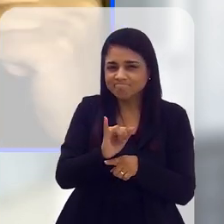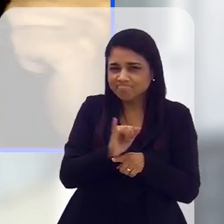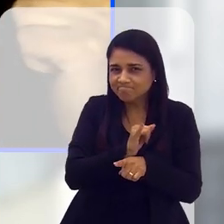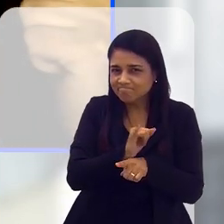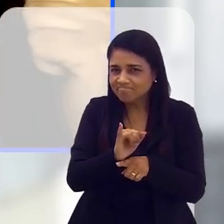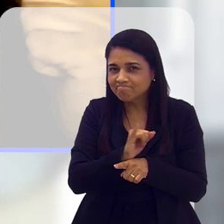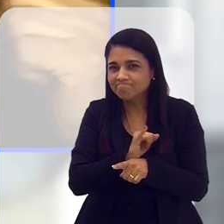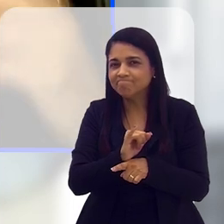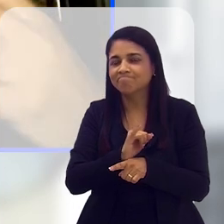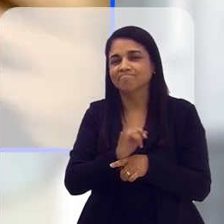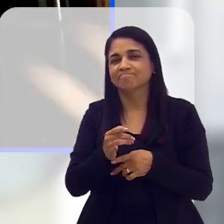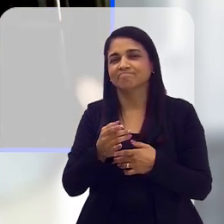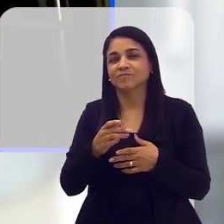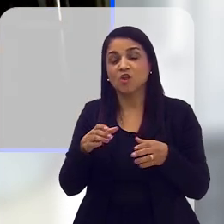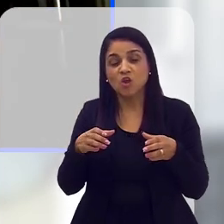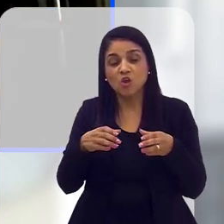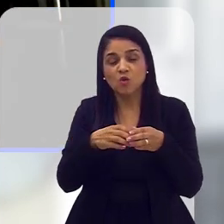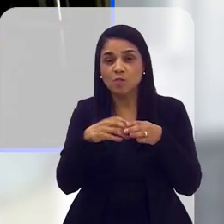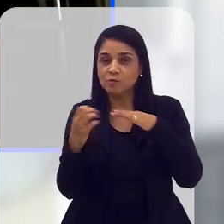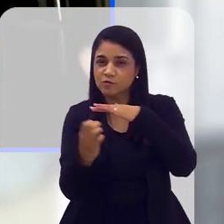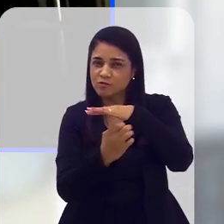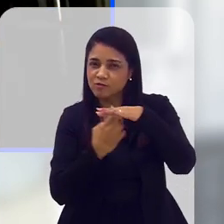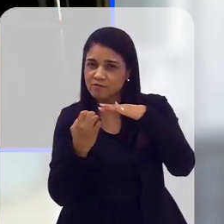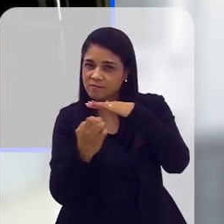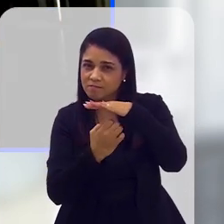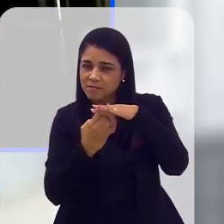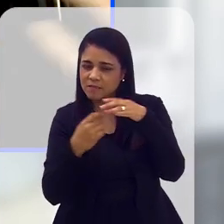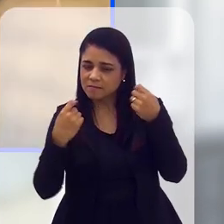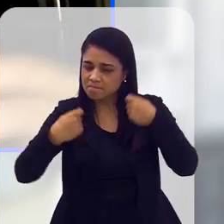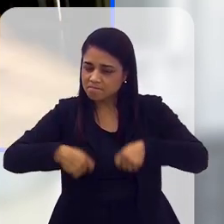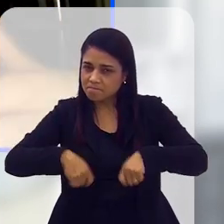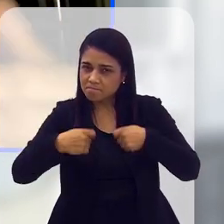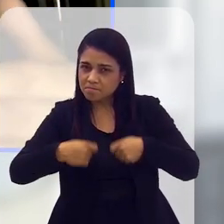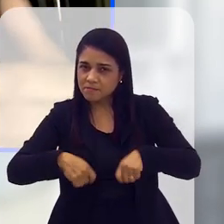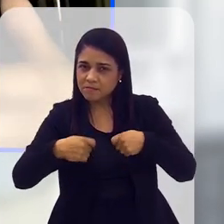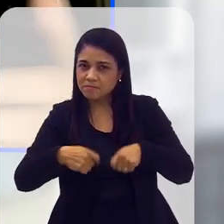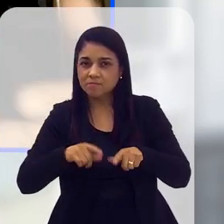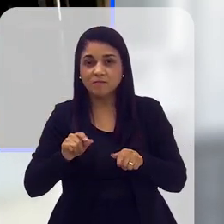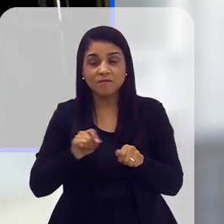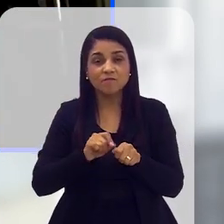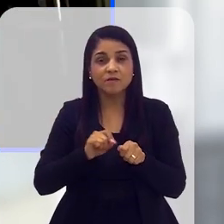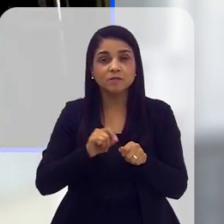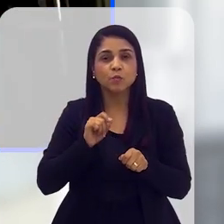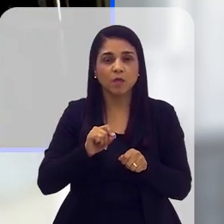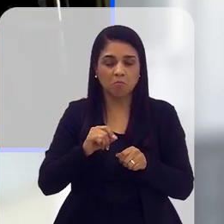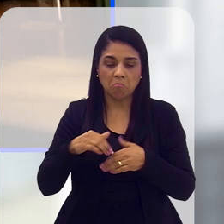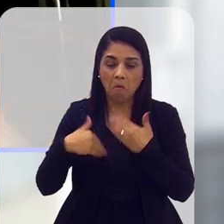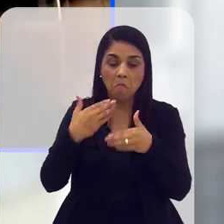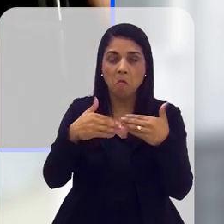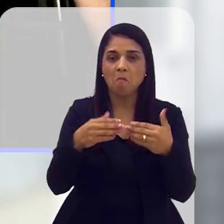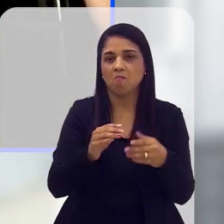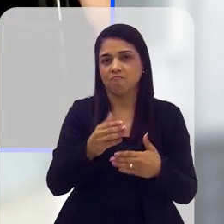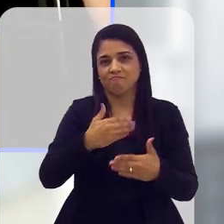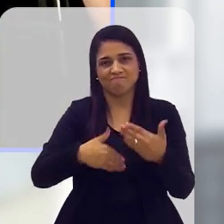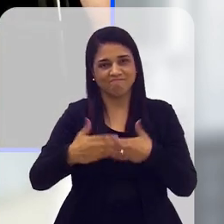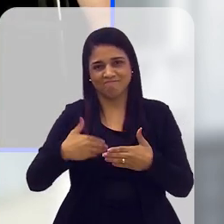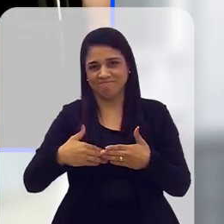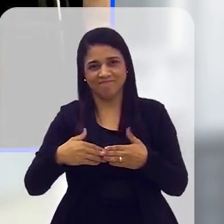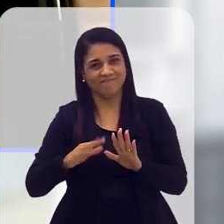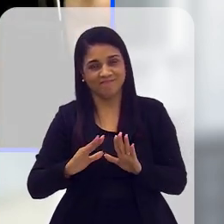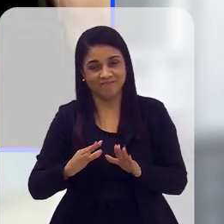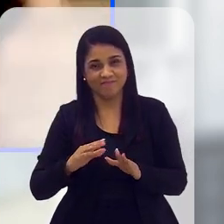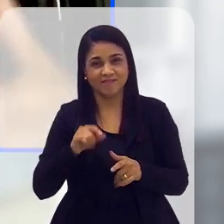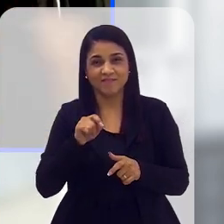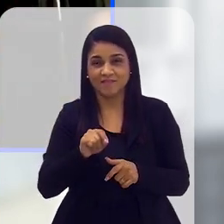sequestrada, né, pelos grandes grupos corporativos que fazem o que é necessário que se faça para que não haja progresso nenhum.